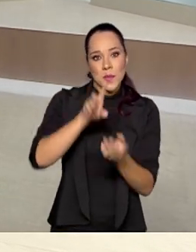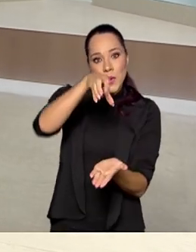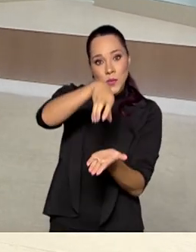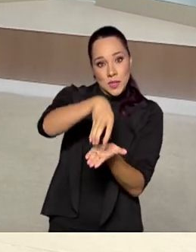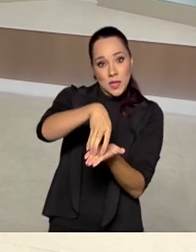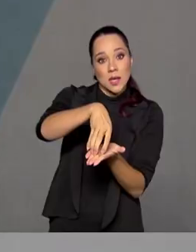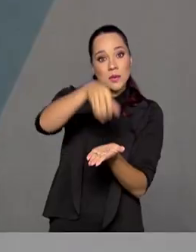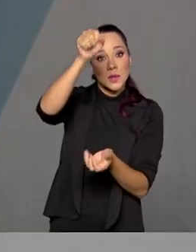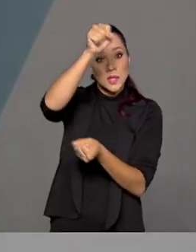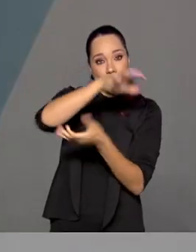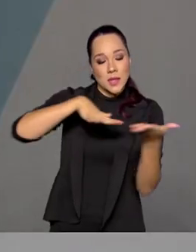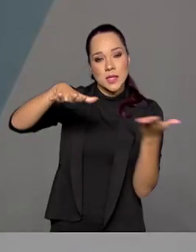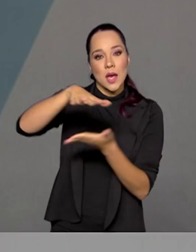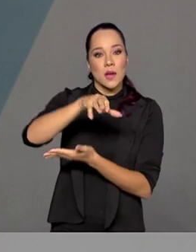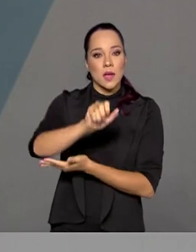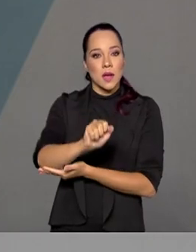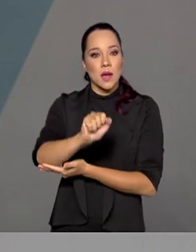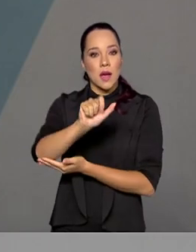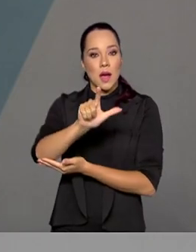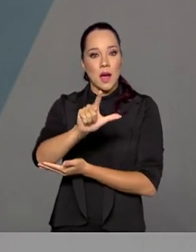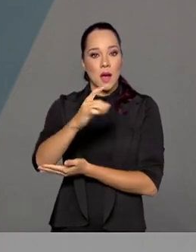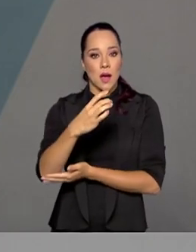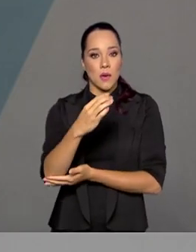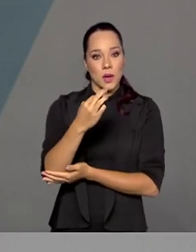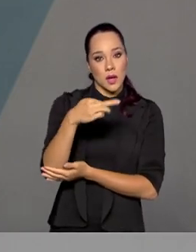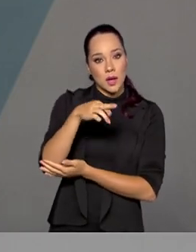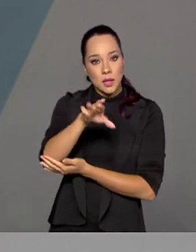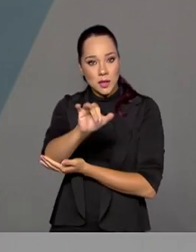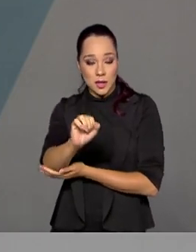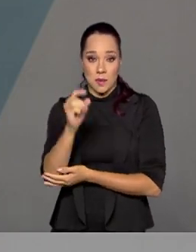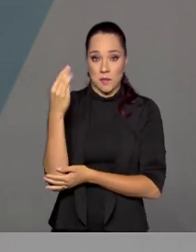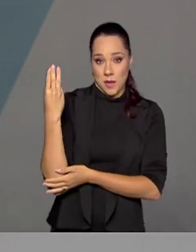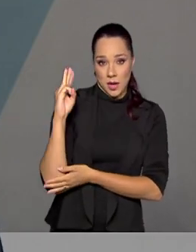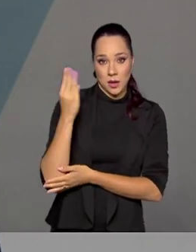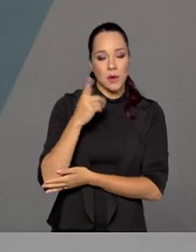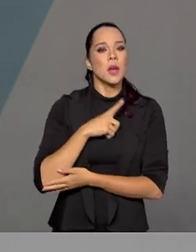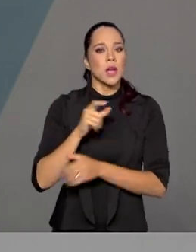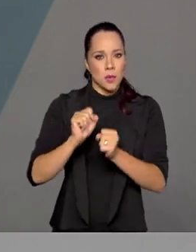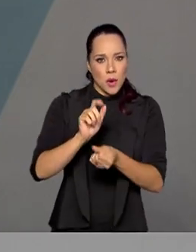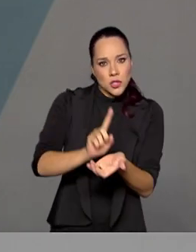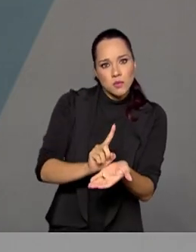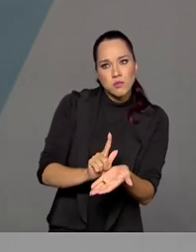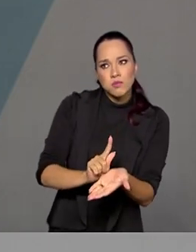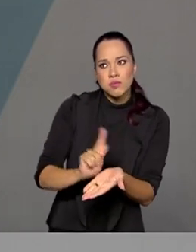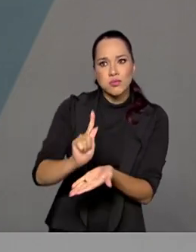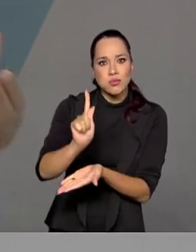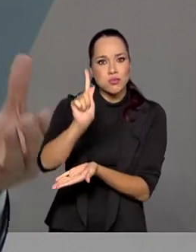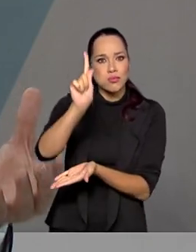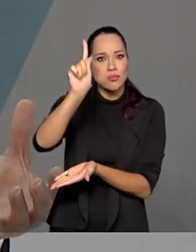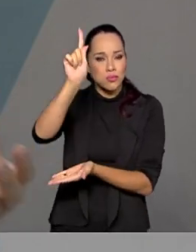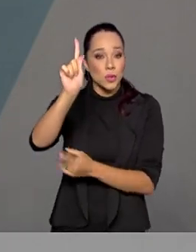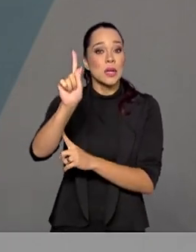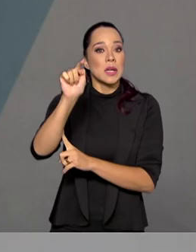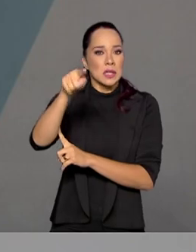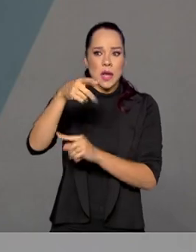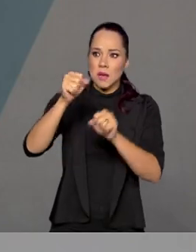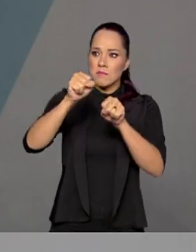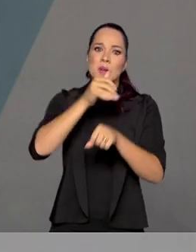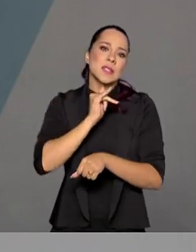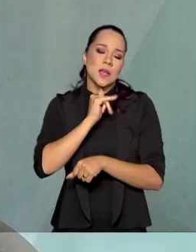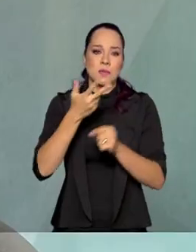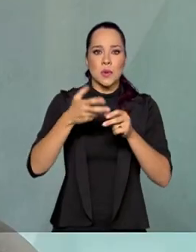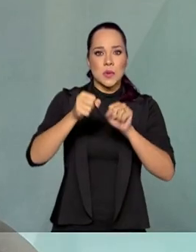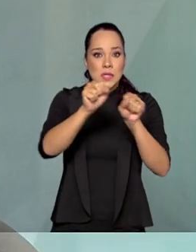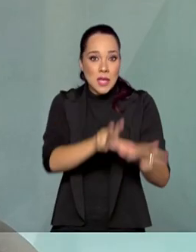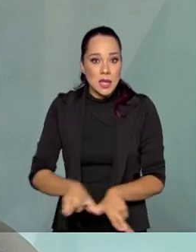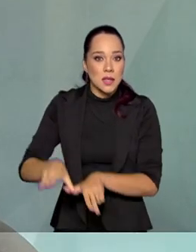Espacial de Alcântara, que ele, a partir do acordo, pode lançar artefatos espaciais, satélites, por exemplo,